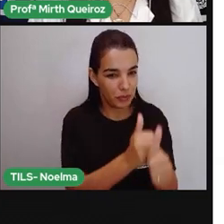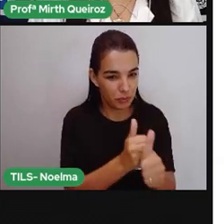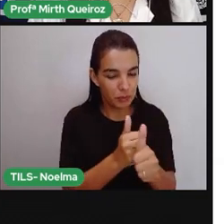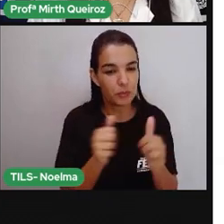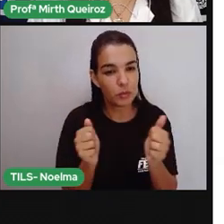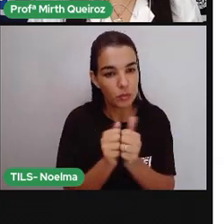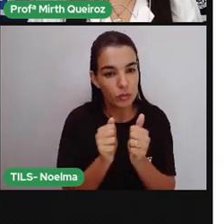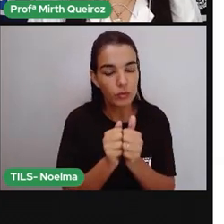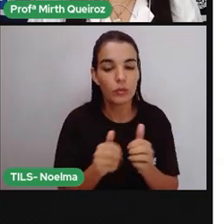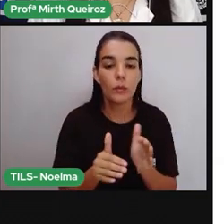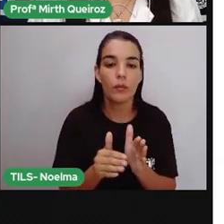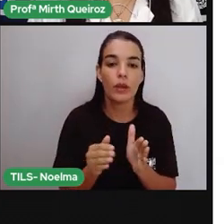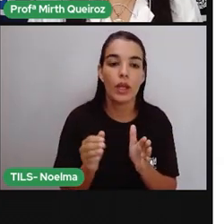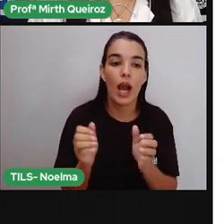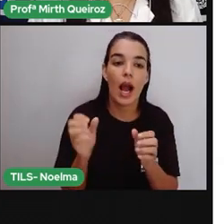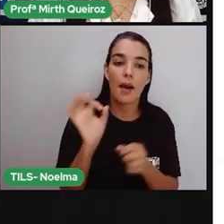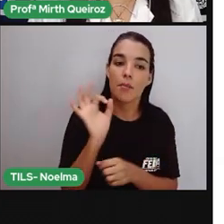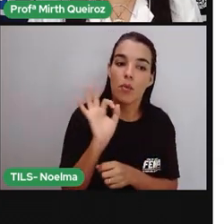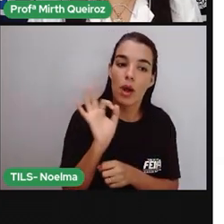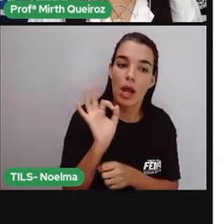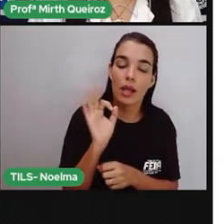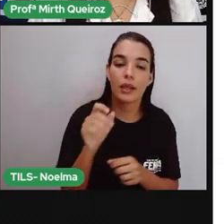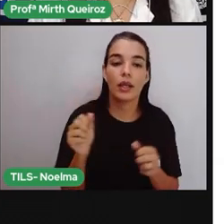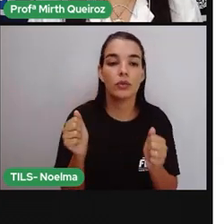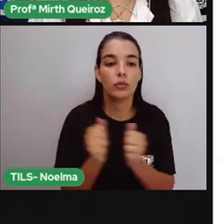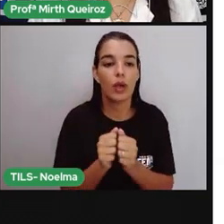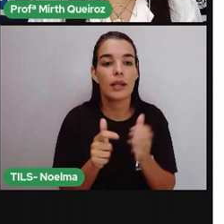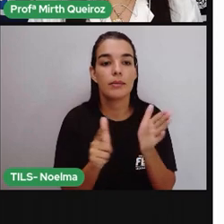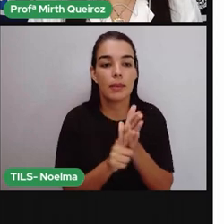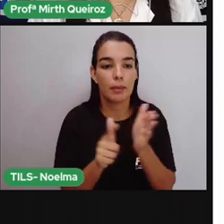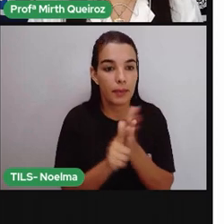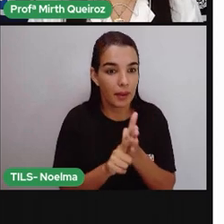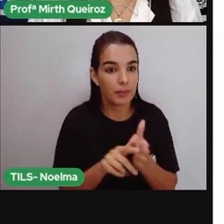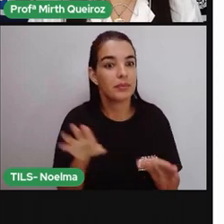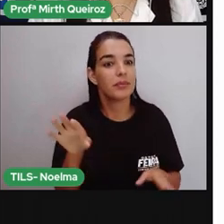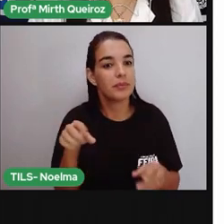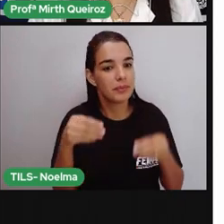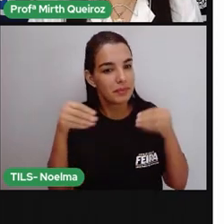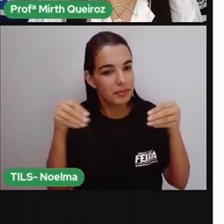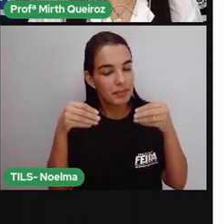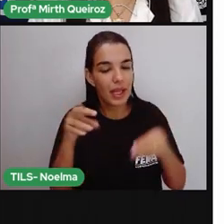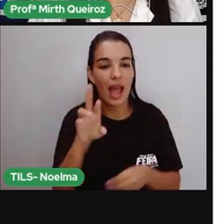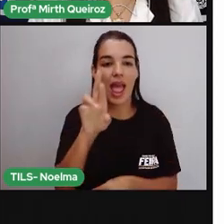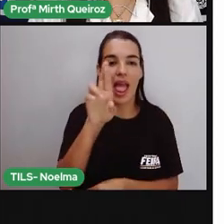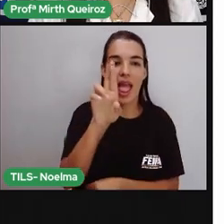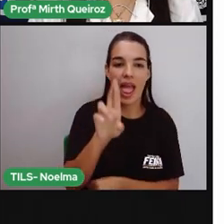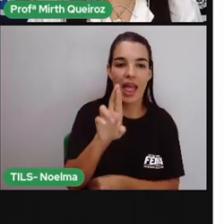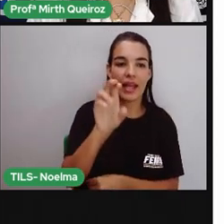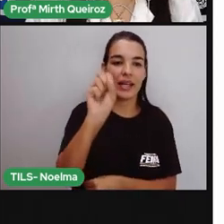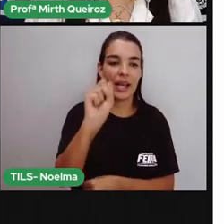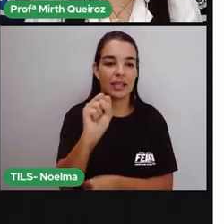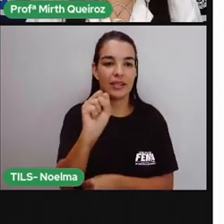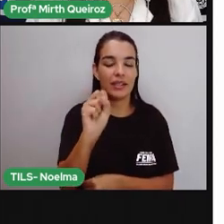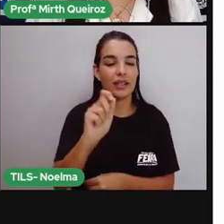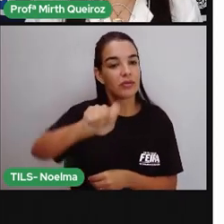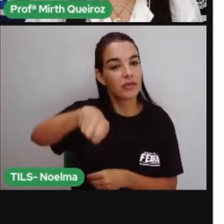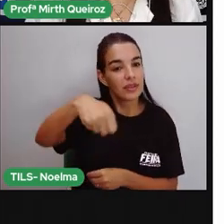tanto as moedas quanto as cédulas, de R e F, que significa reais.